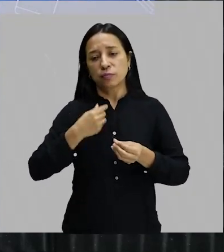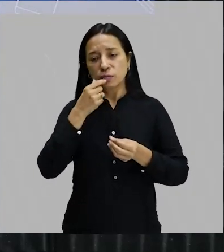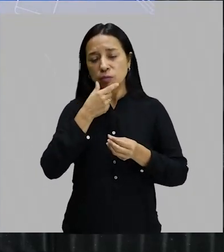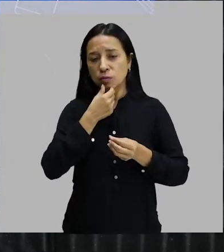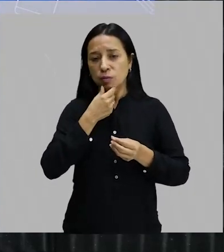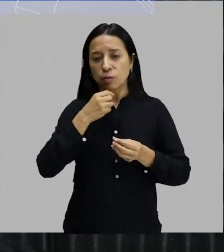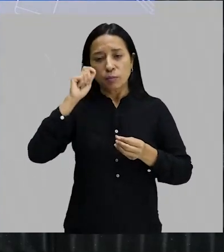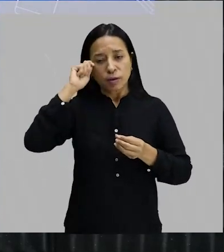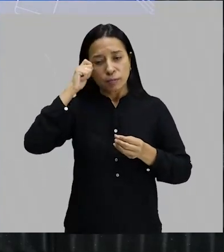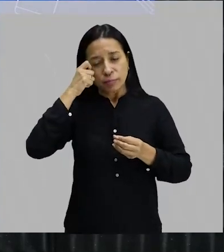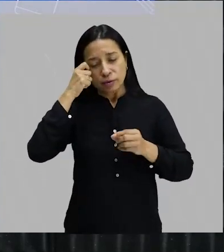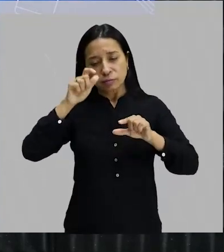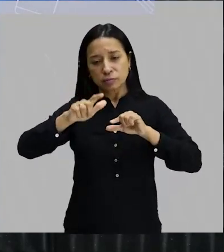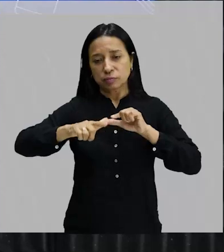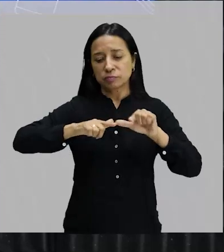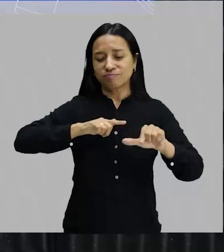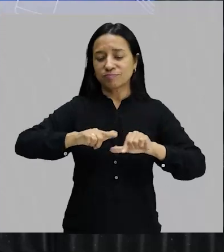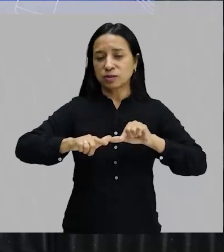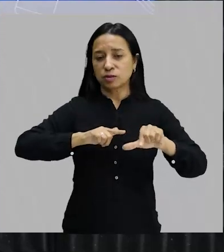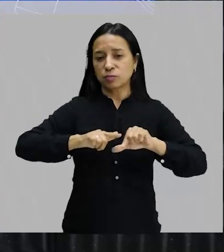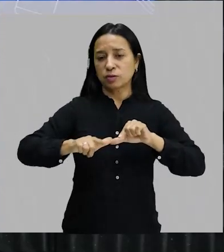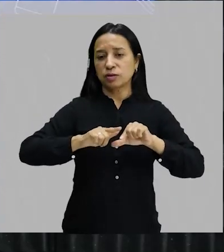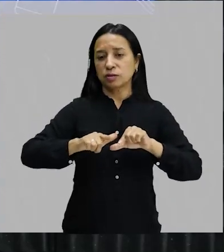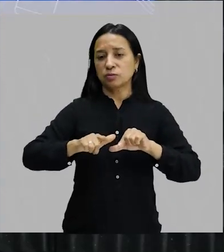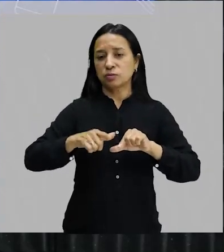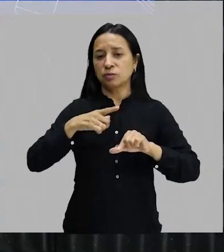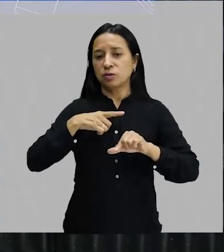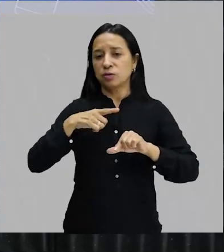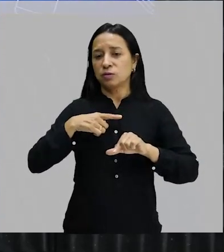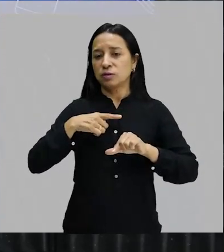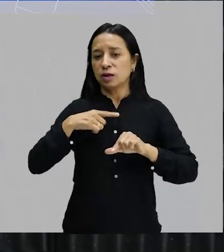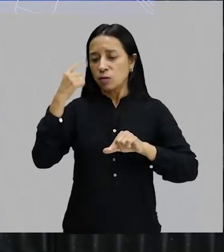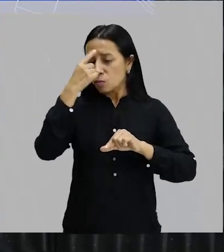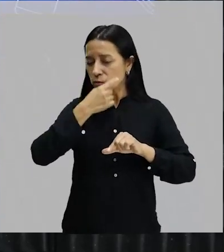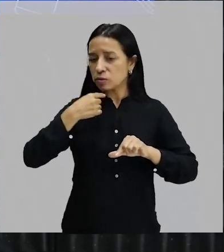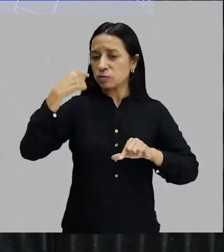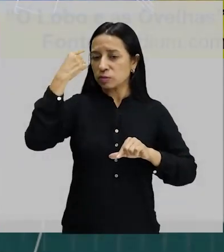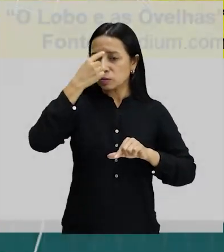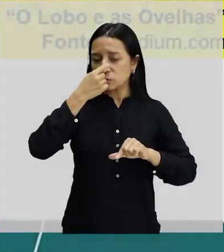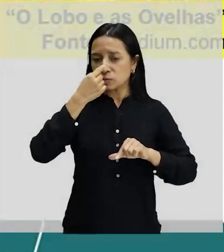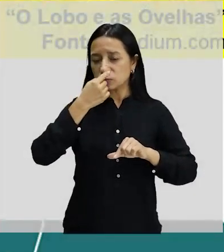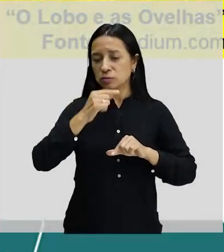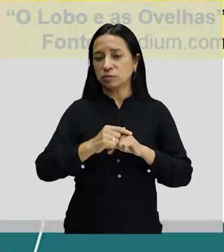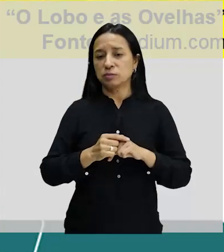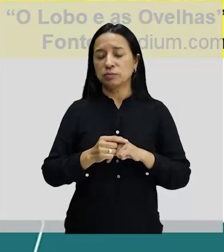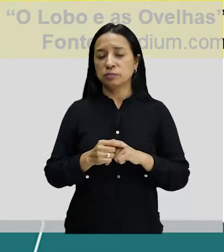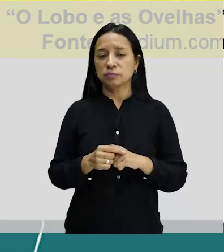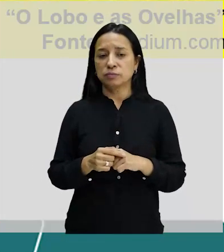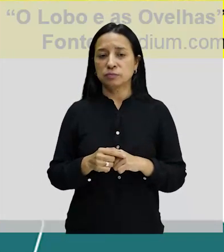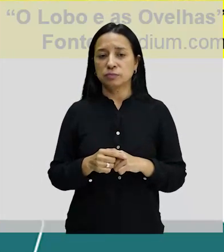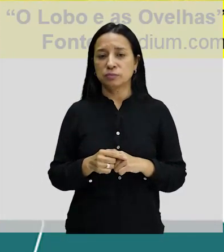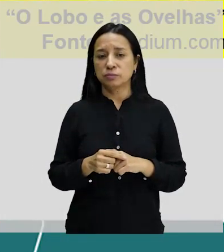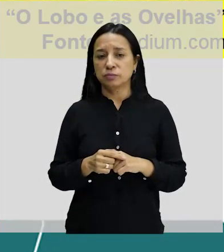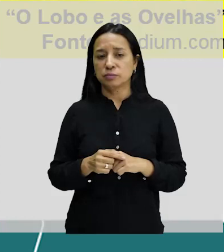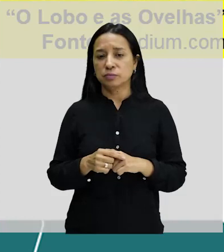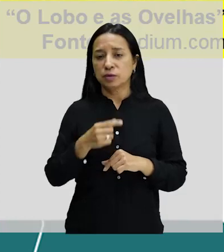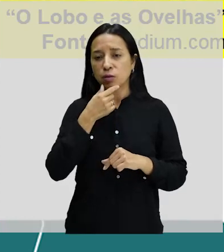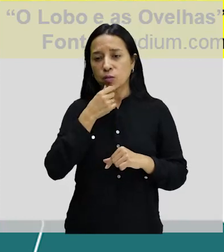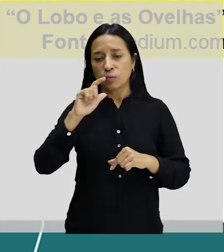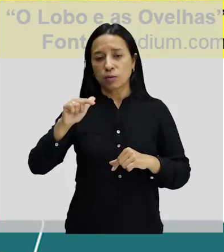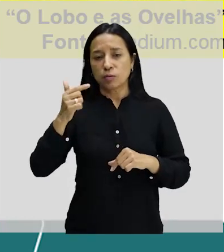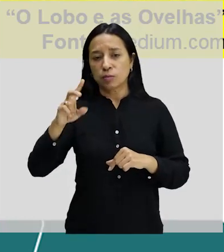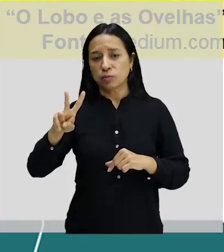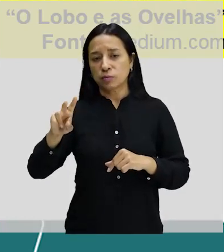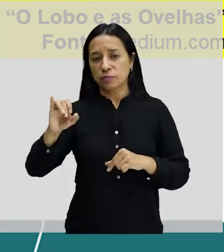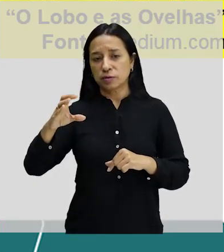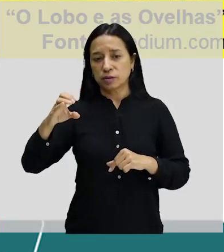simplório, mas ele tem uma pegada extremamente expressionista, apesar das cores. É bem pesada. Vicente do Rego Monteiro. Talvez